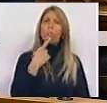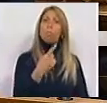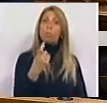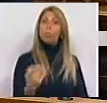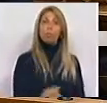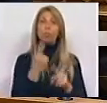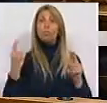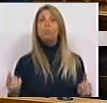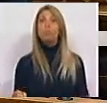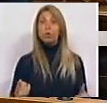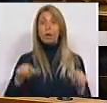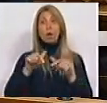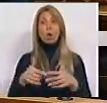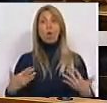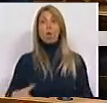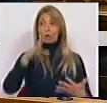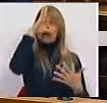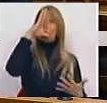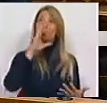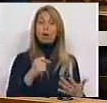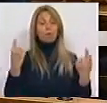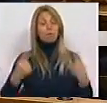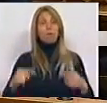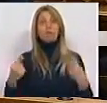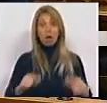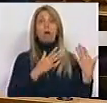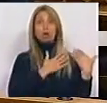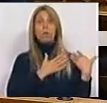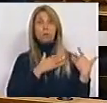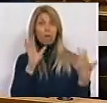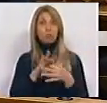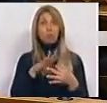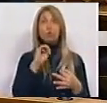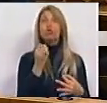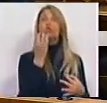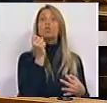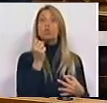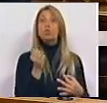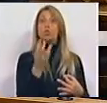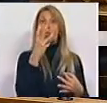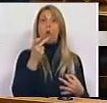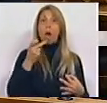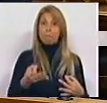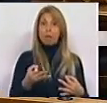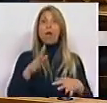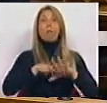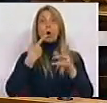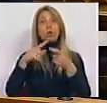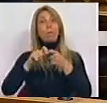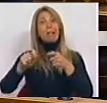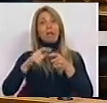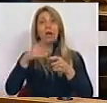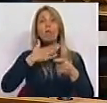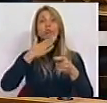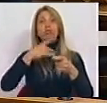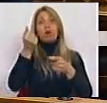razão para que hoje o Estado tenha uma responsabilidade sobre um swap, sobre uma linha de crédito que não é do